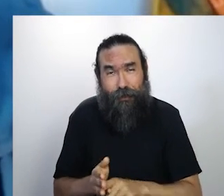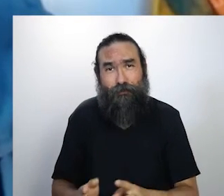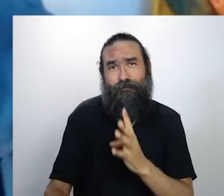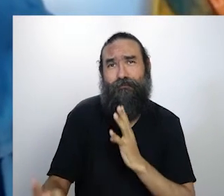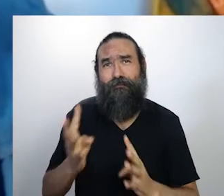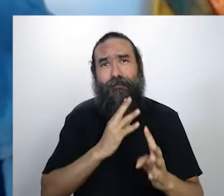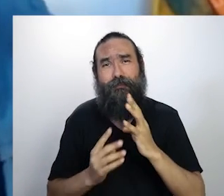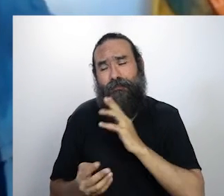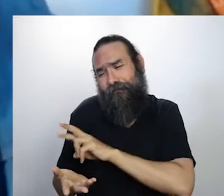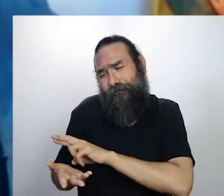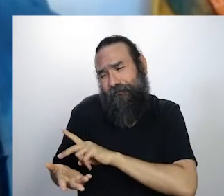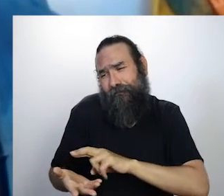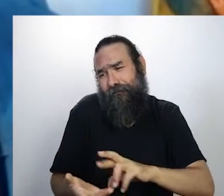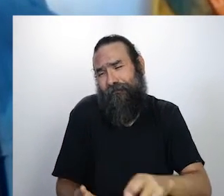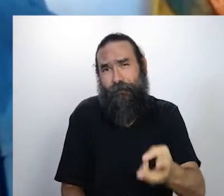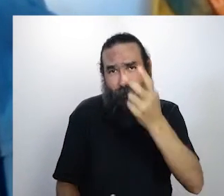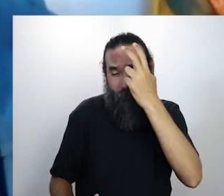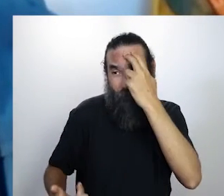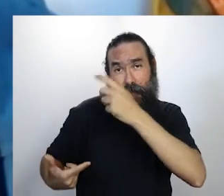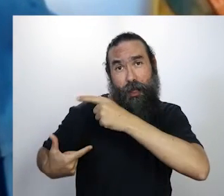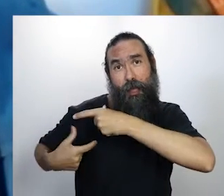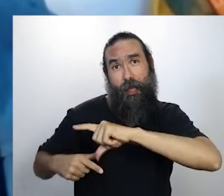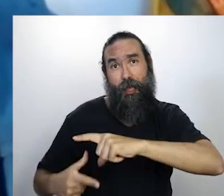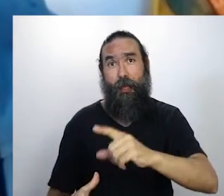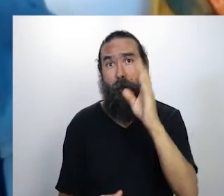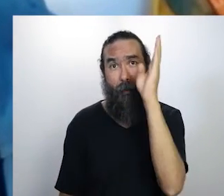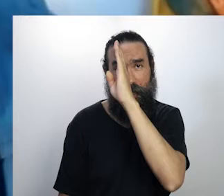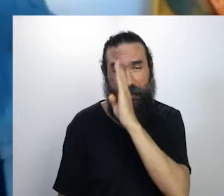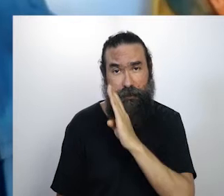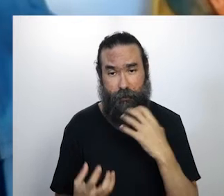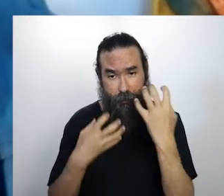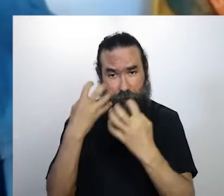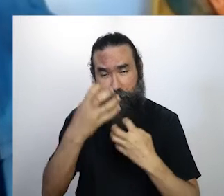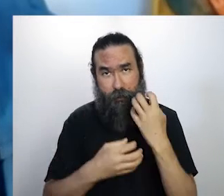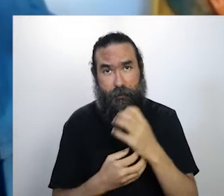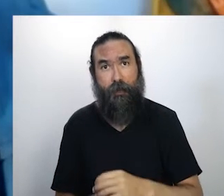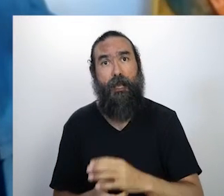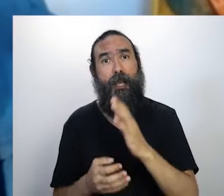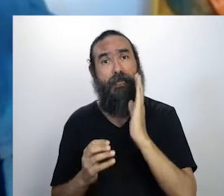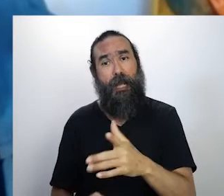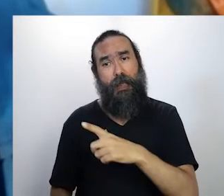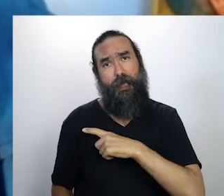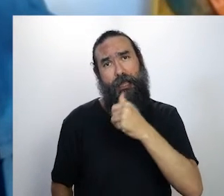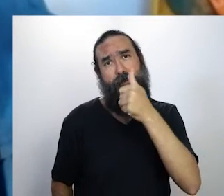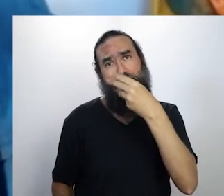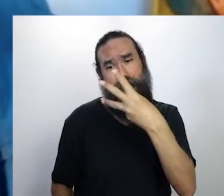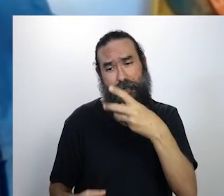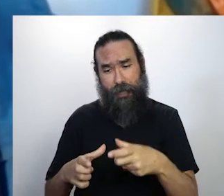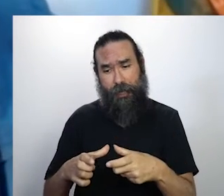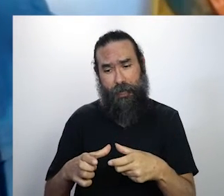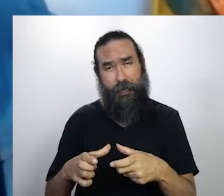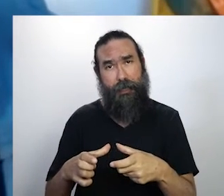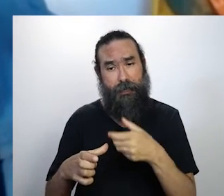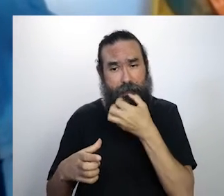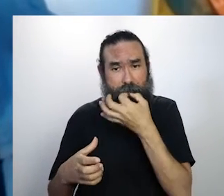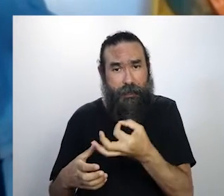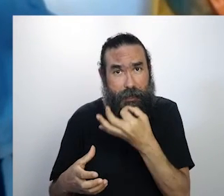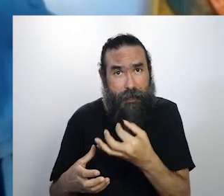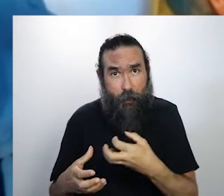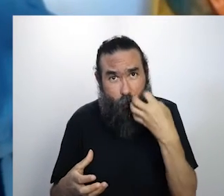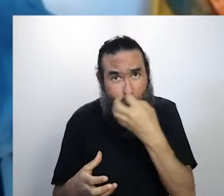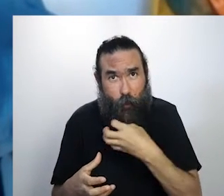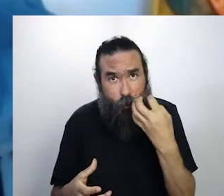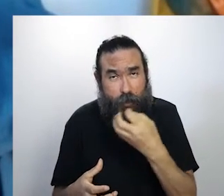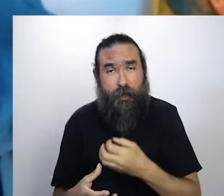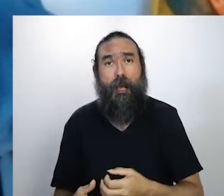populares brasileiras, tendo produzido mais de 30 CDs e 12 documentários de gêneros tradicionais que receberam